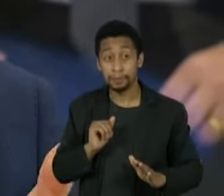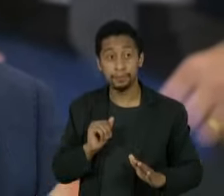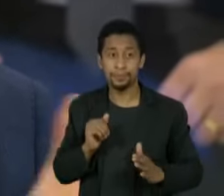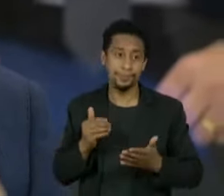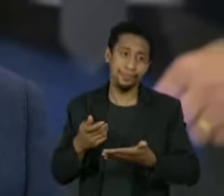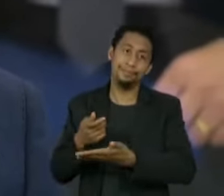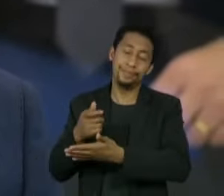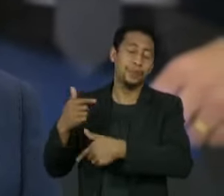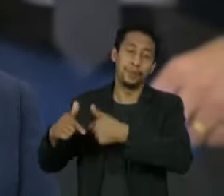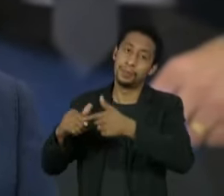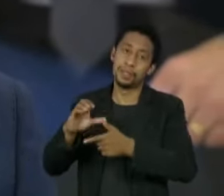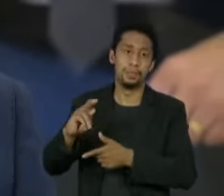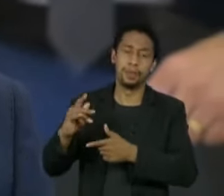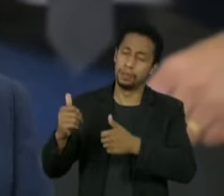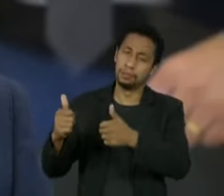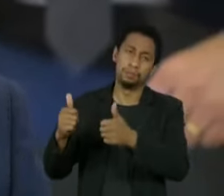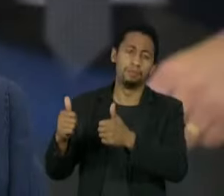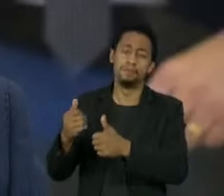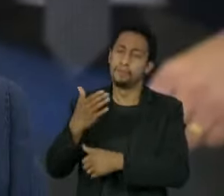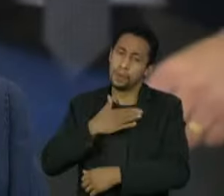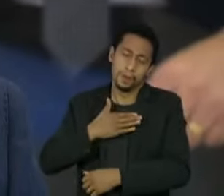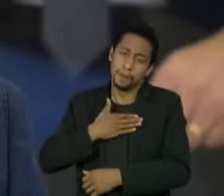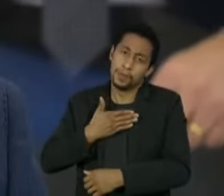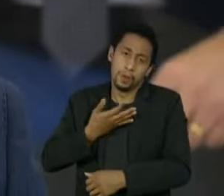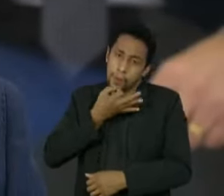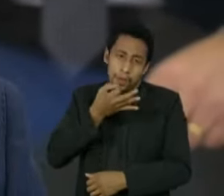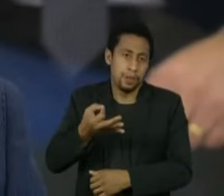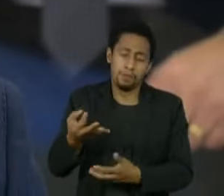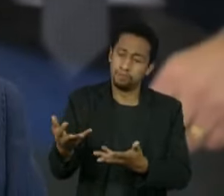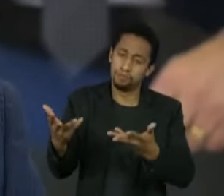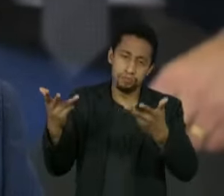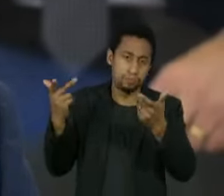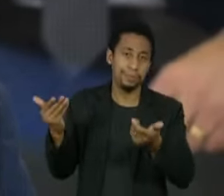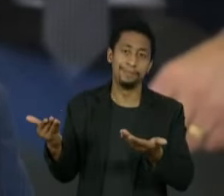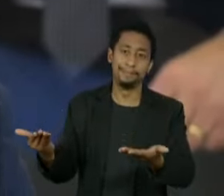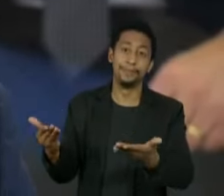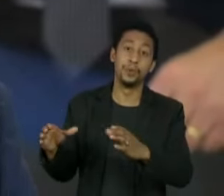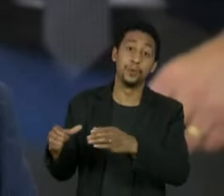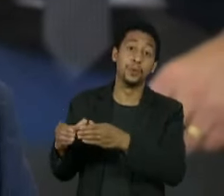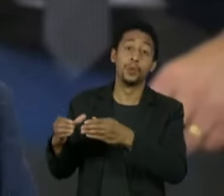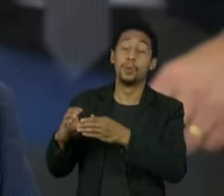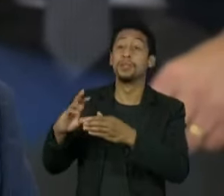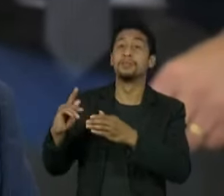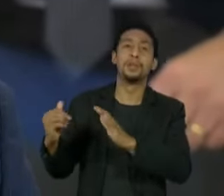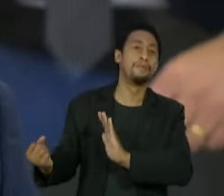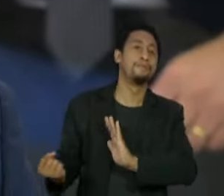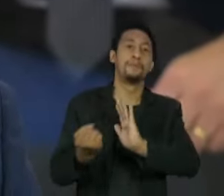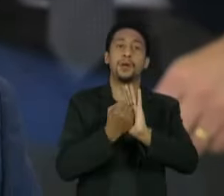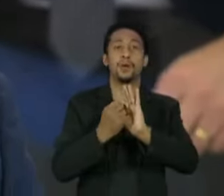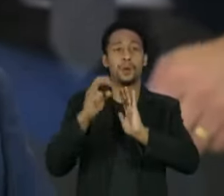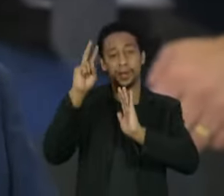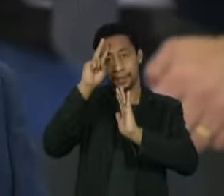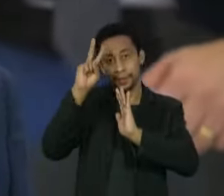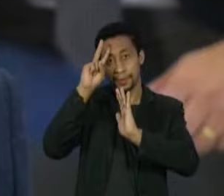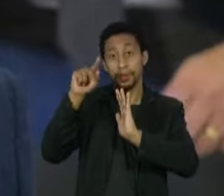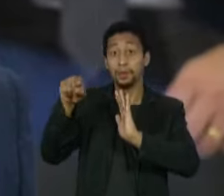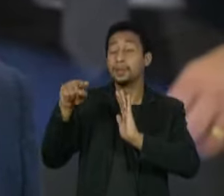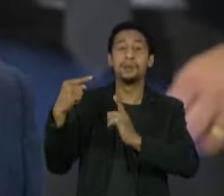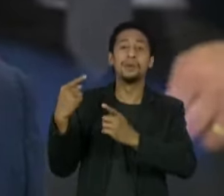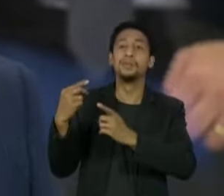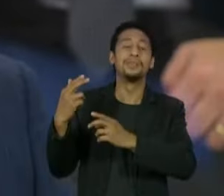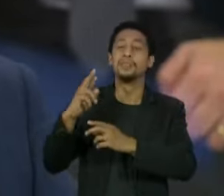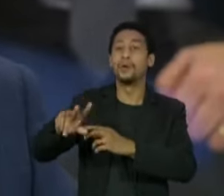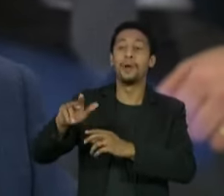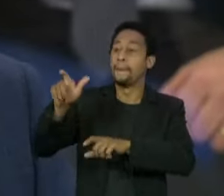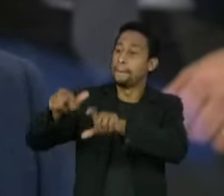macular o trabalho da CPI que para mim foi fantástico e é uma comissão que vai ficar marcada na história, não pelos seus integrantes,